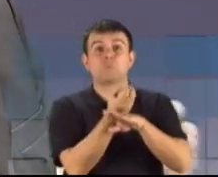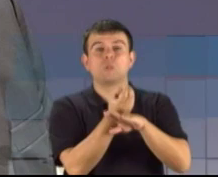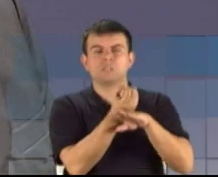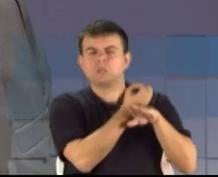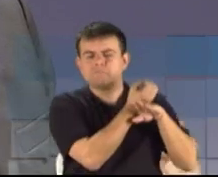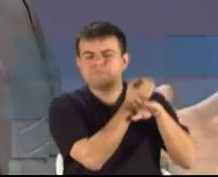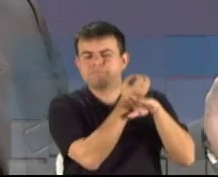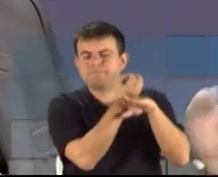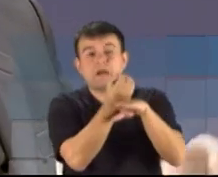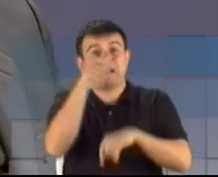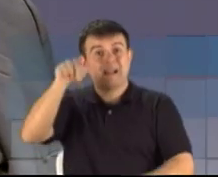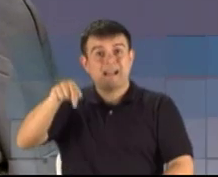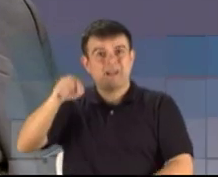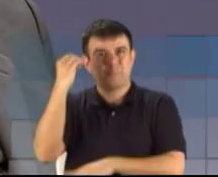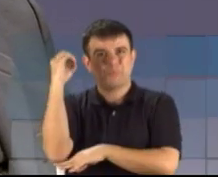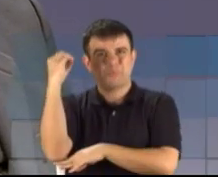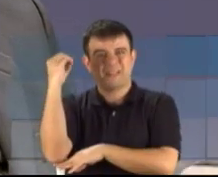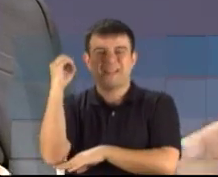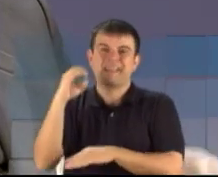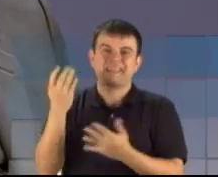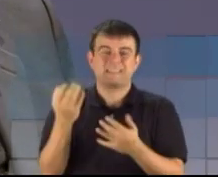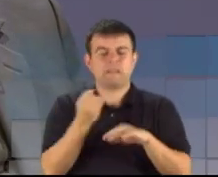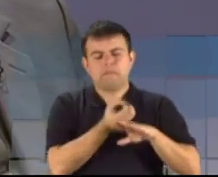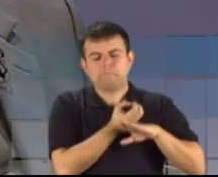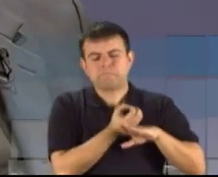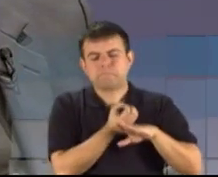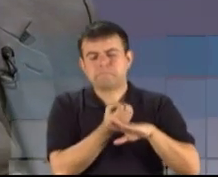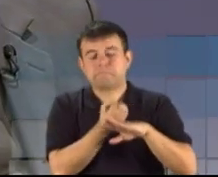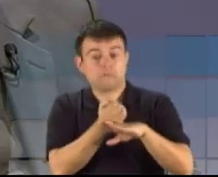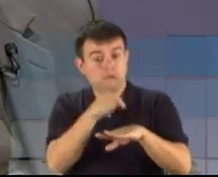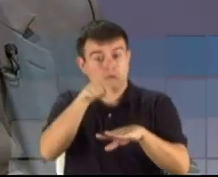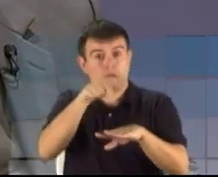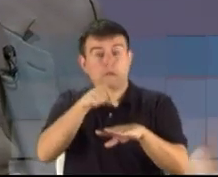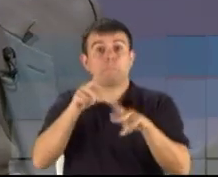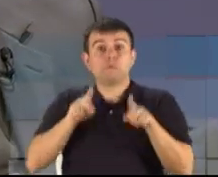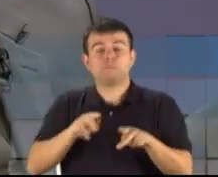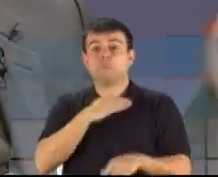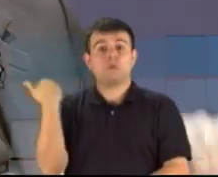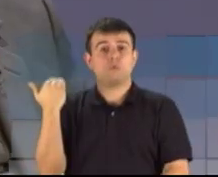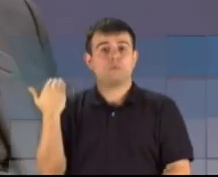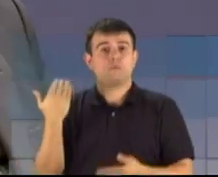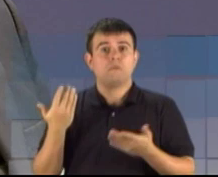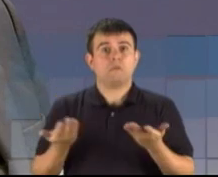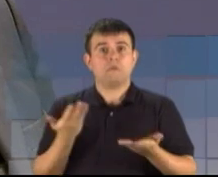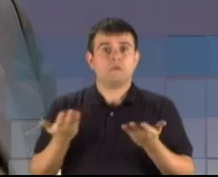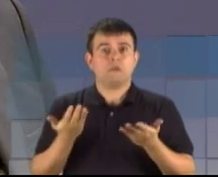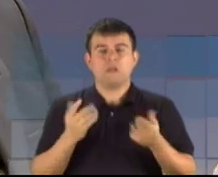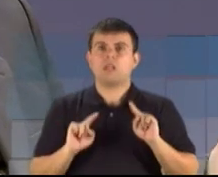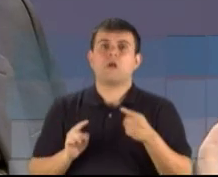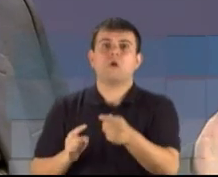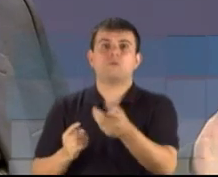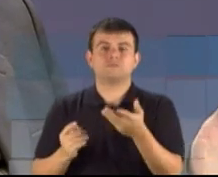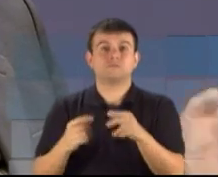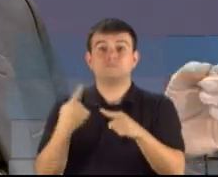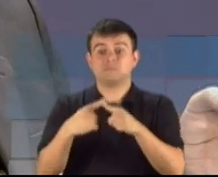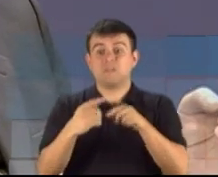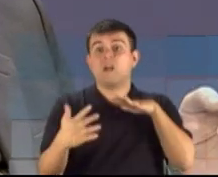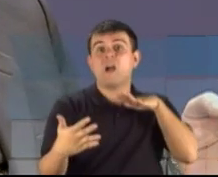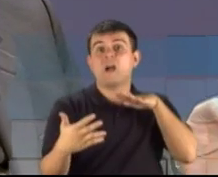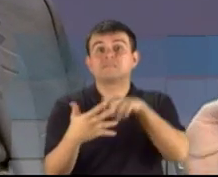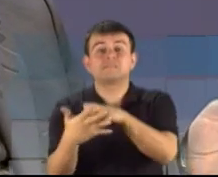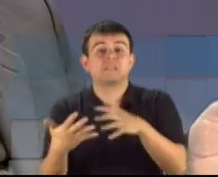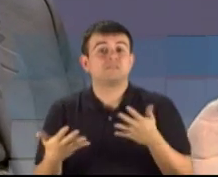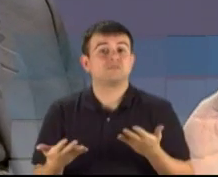vindo para Porto Alegre ou para os grandes centros, os centros mais regionais, através de acidentes de trânsito. Você